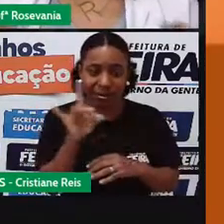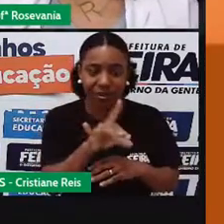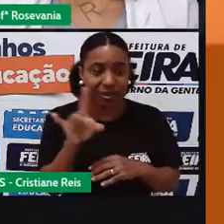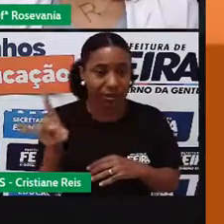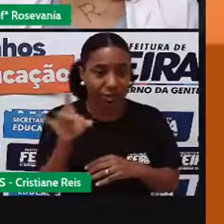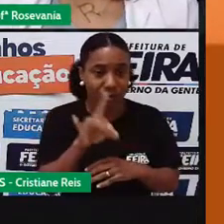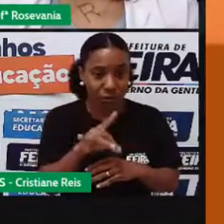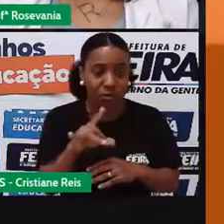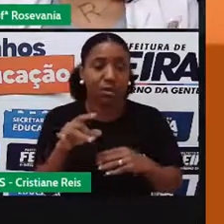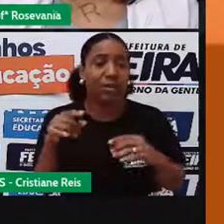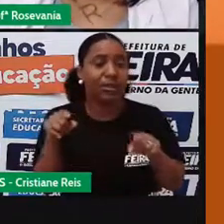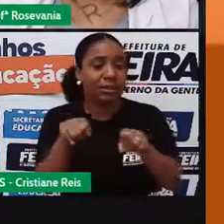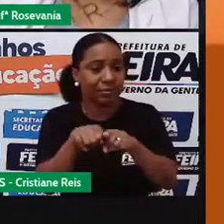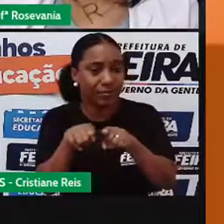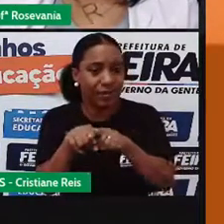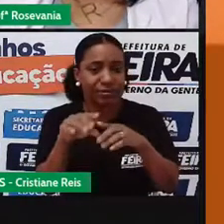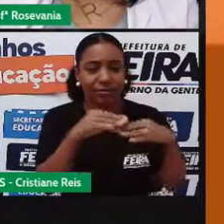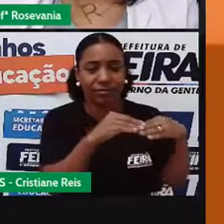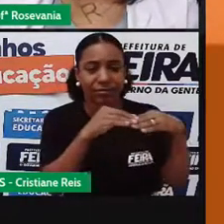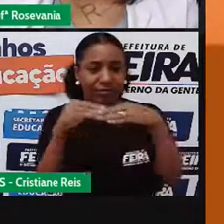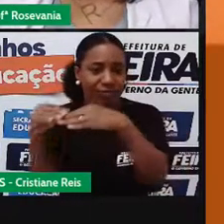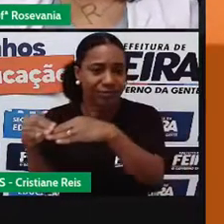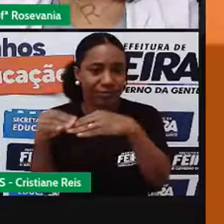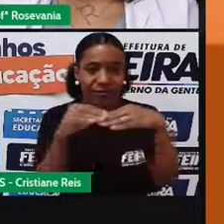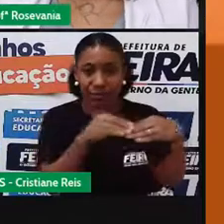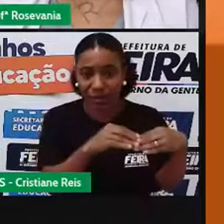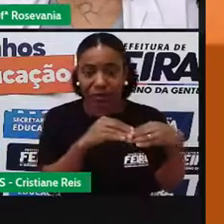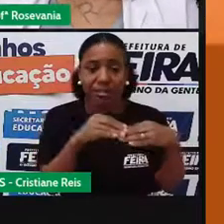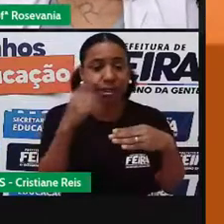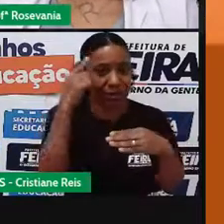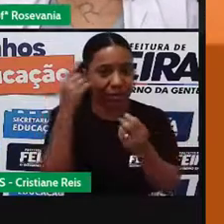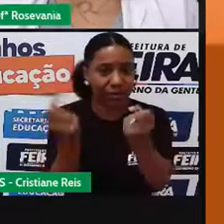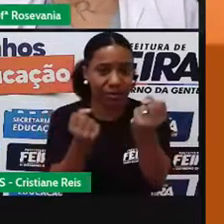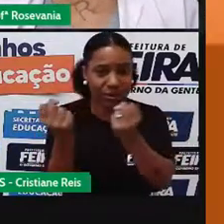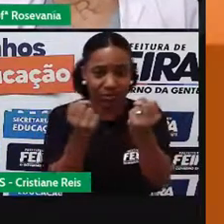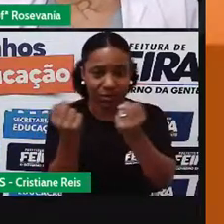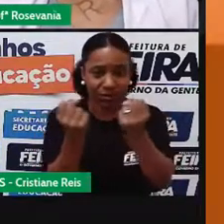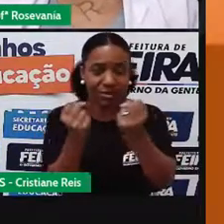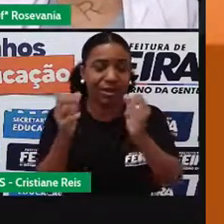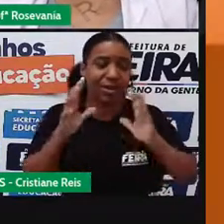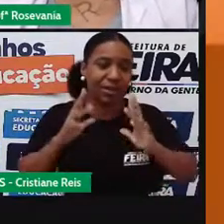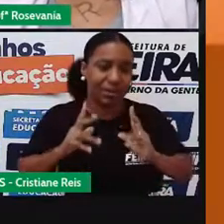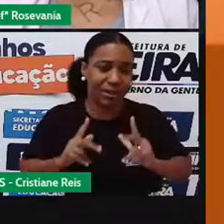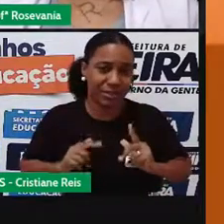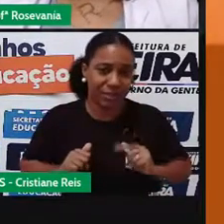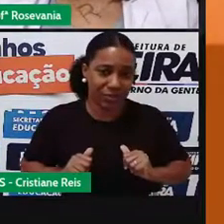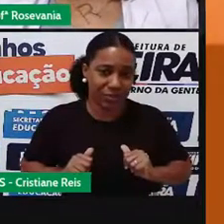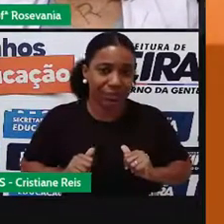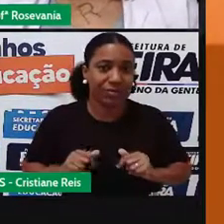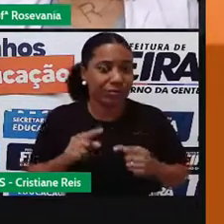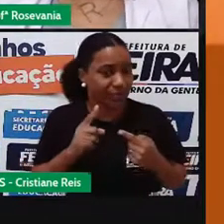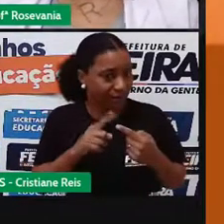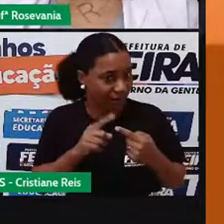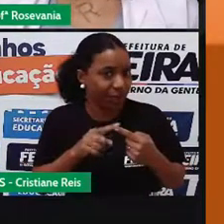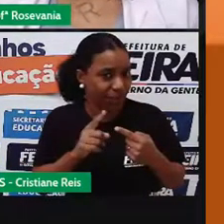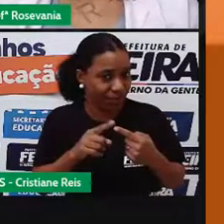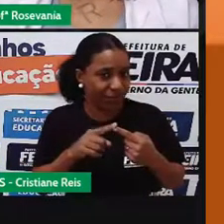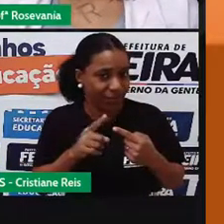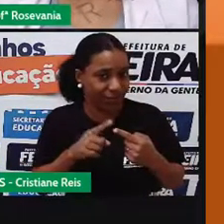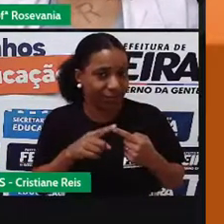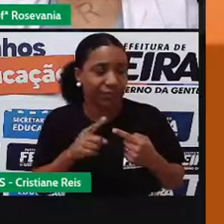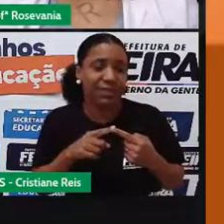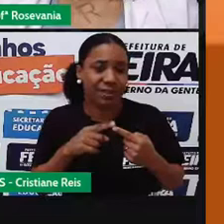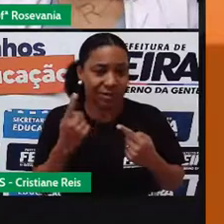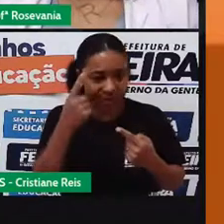né, os transportes que emitam menos gases poluentes. Então, bora ver. Priorizar o transporte público, né, ciclo